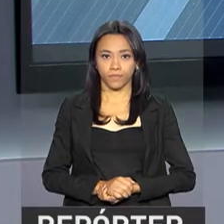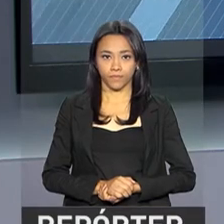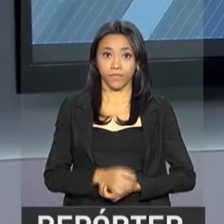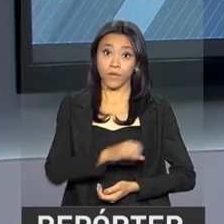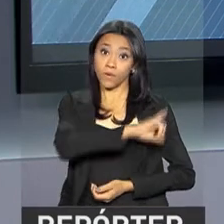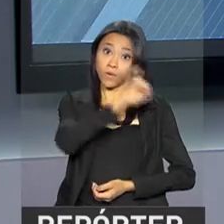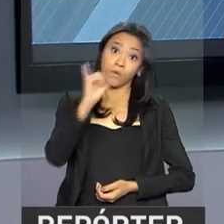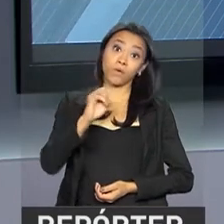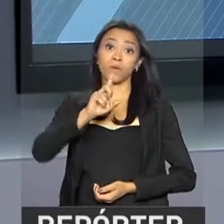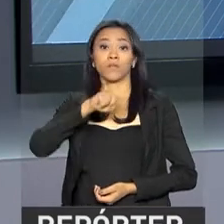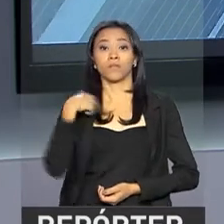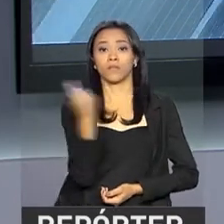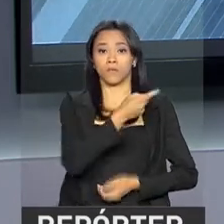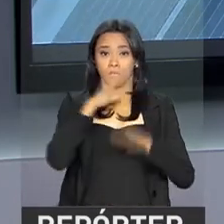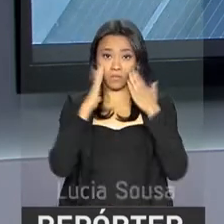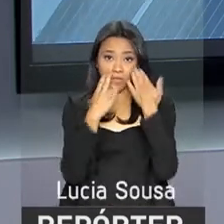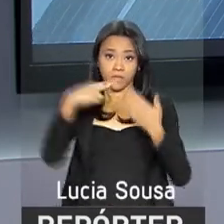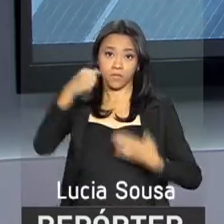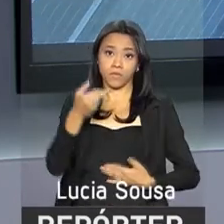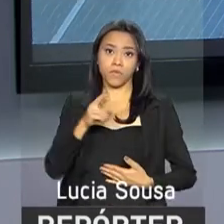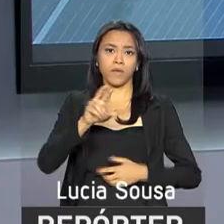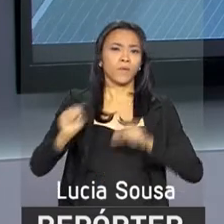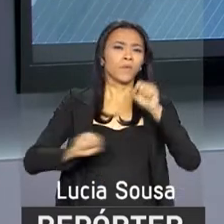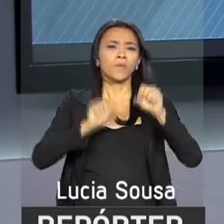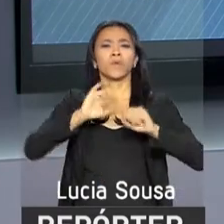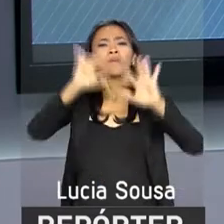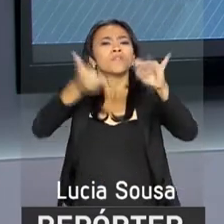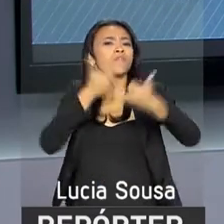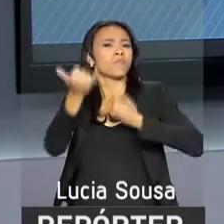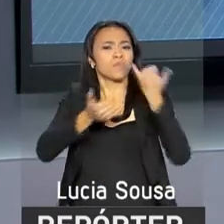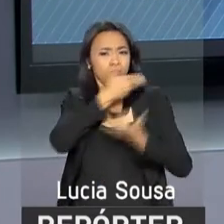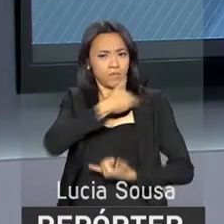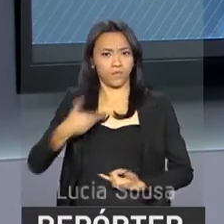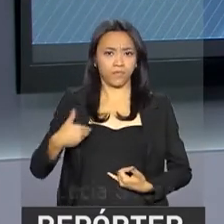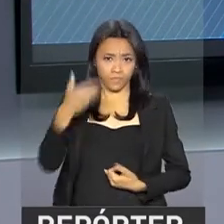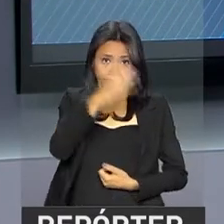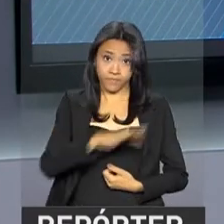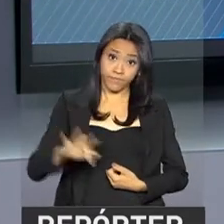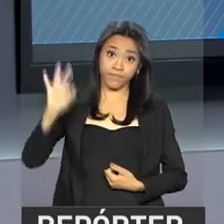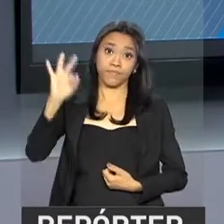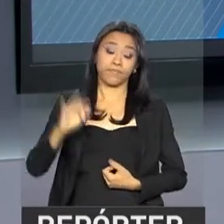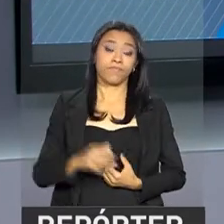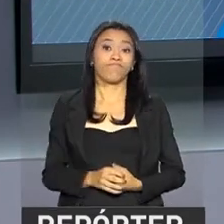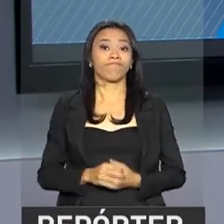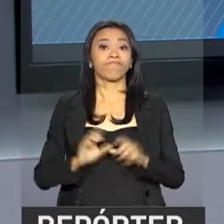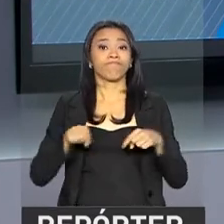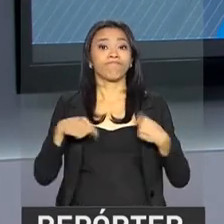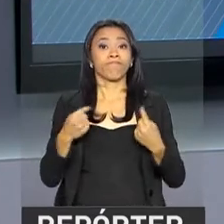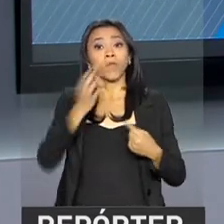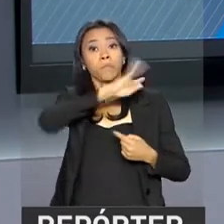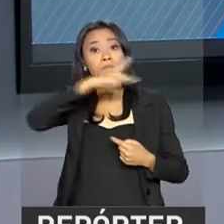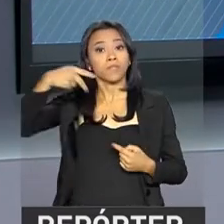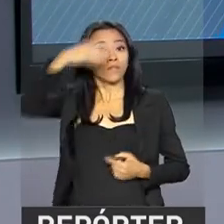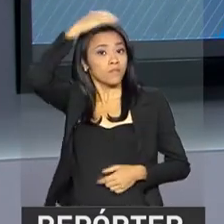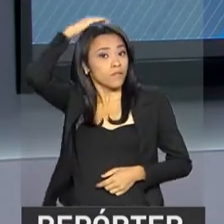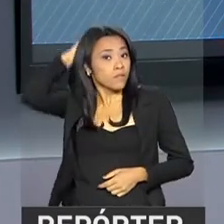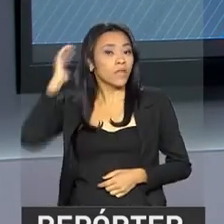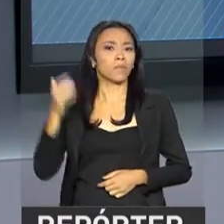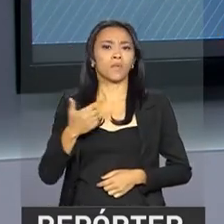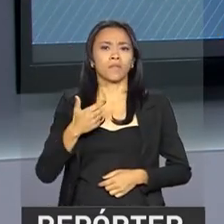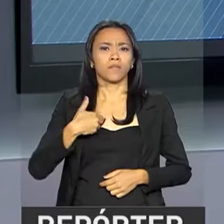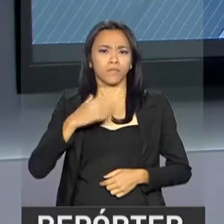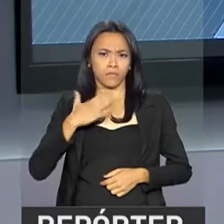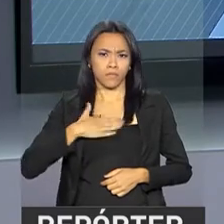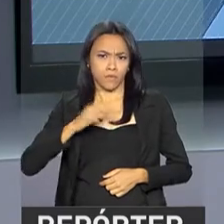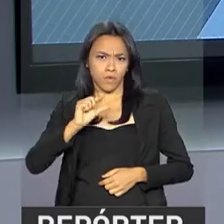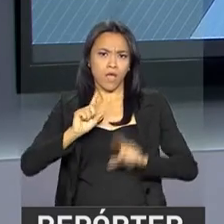Olá, repórter NBR está no ar trazendo para você as notícias do governo federal. O presidente Michel Temer se reúne